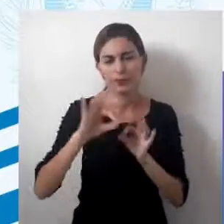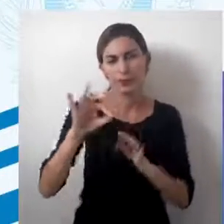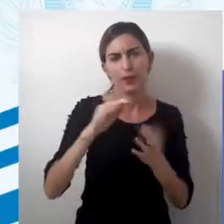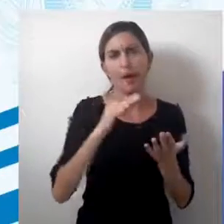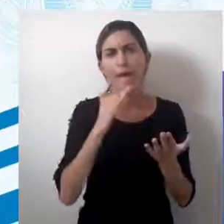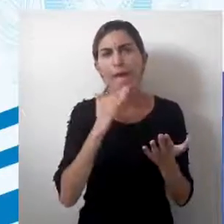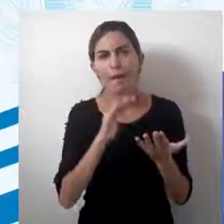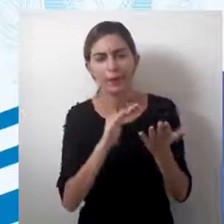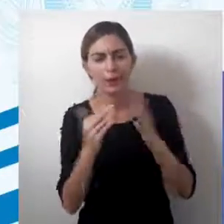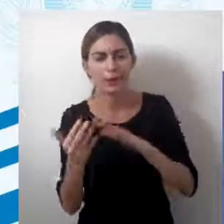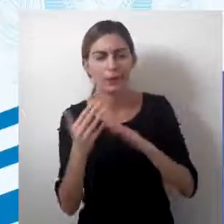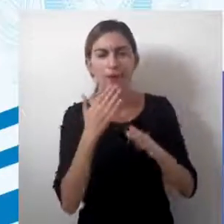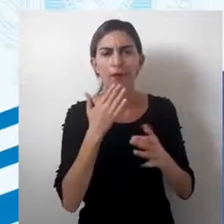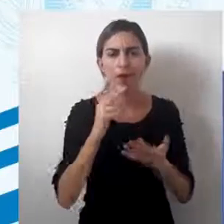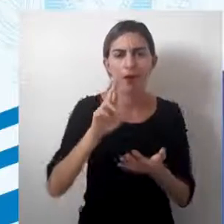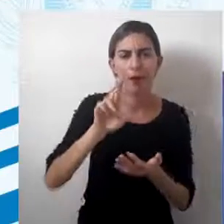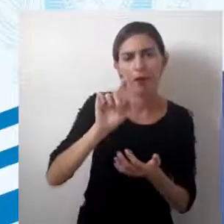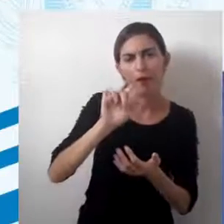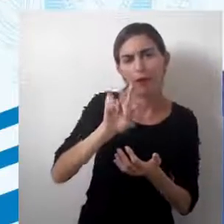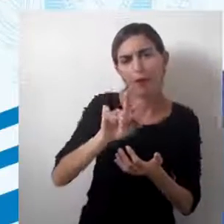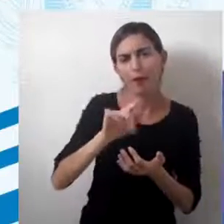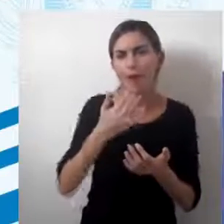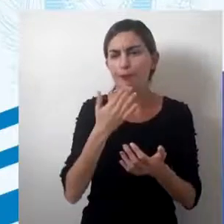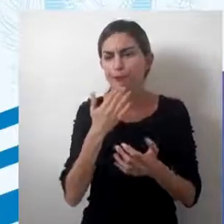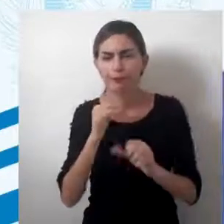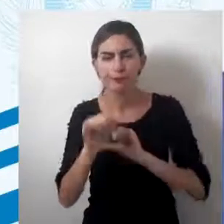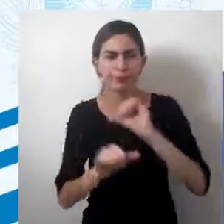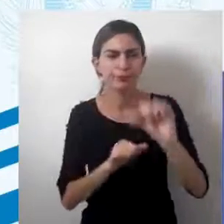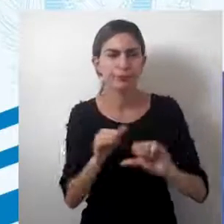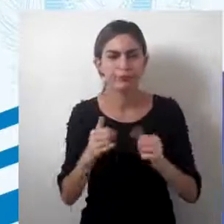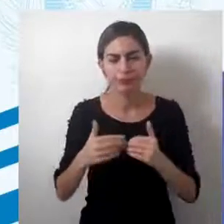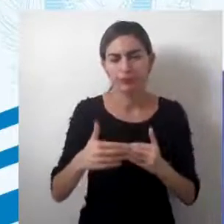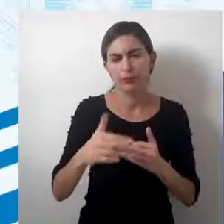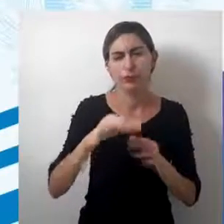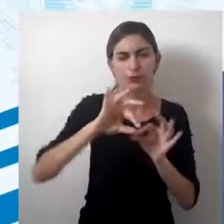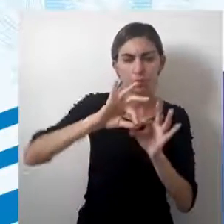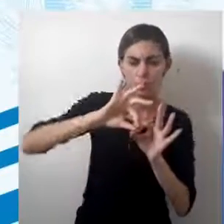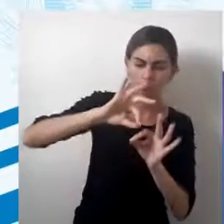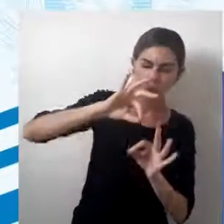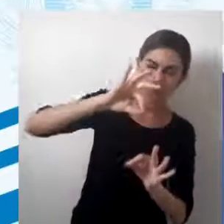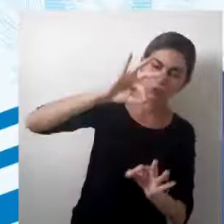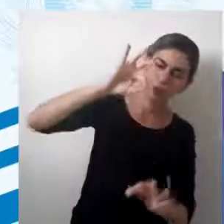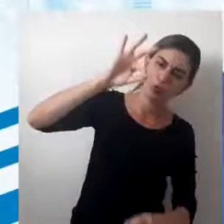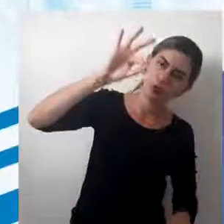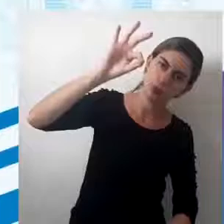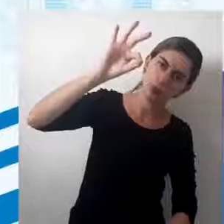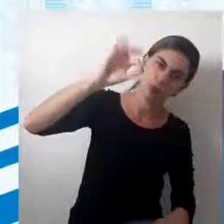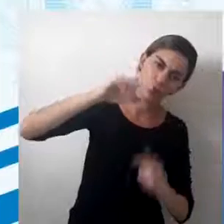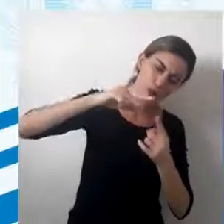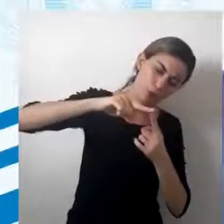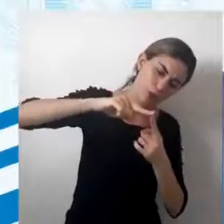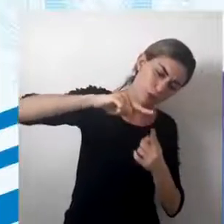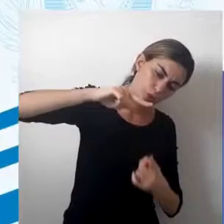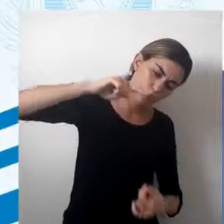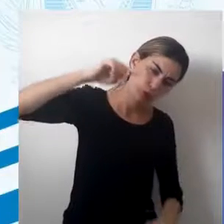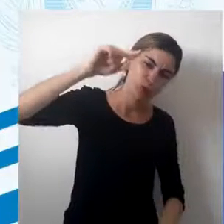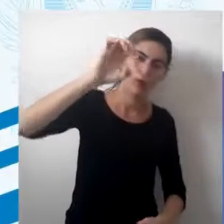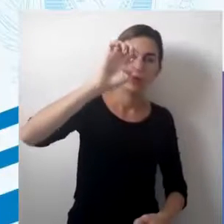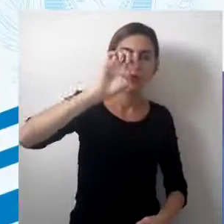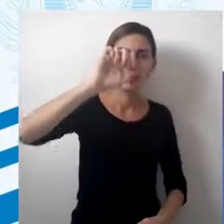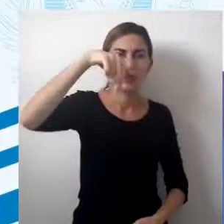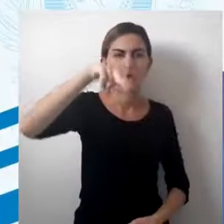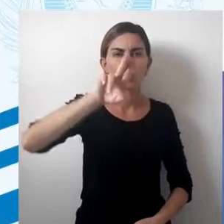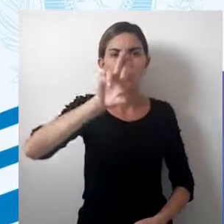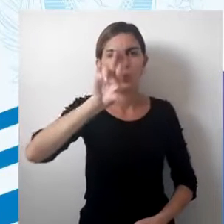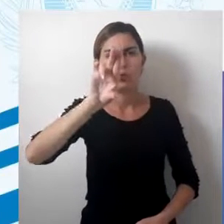distorção da realidade ela vai, na medida em que a latitude aumenta, ou seja, que se distancia do Equador,